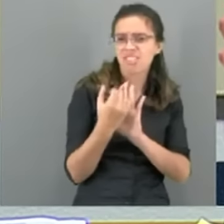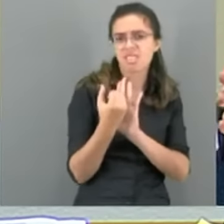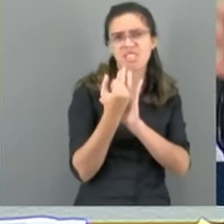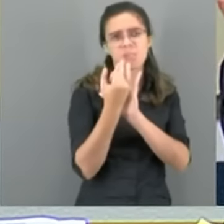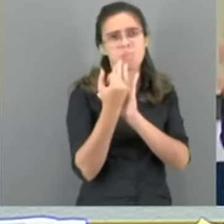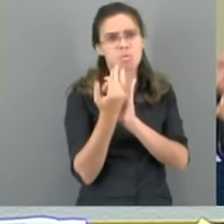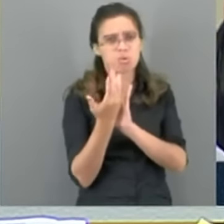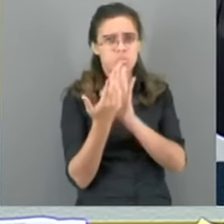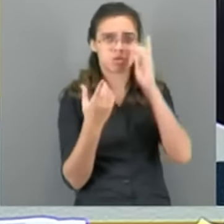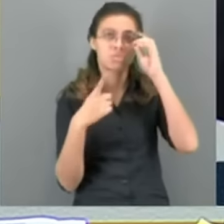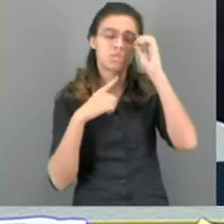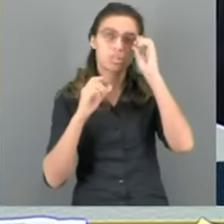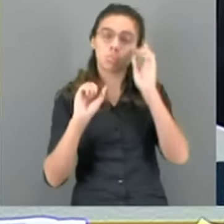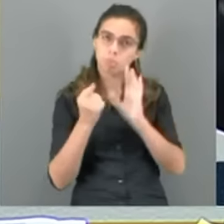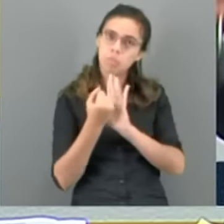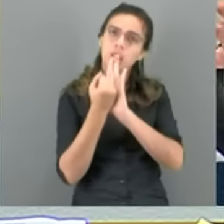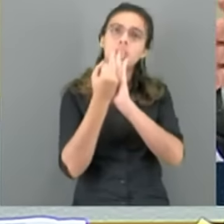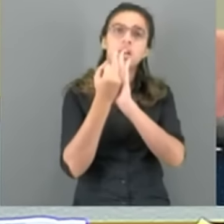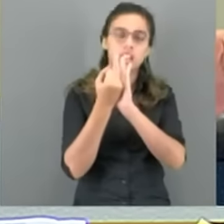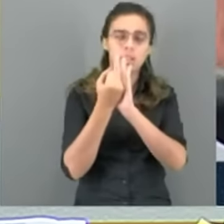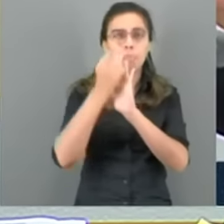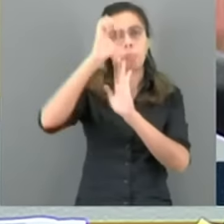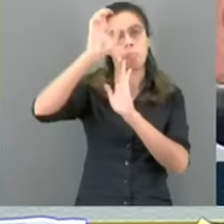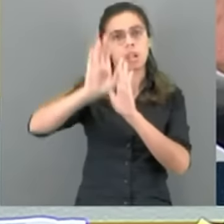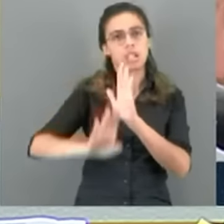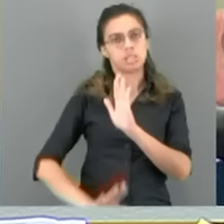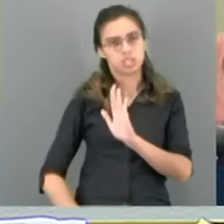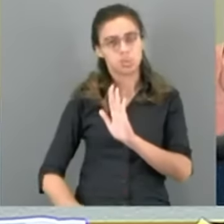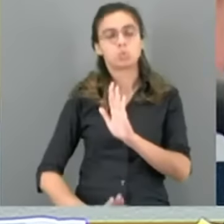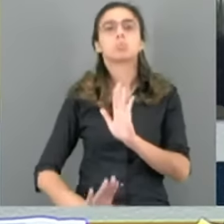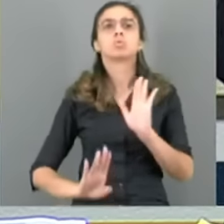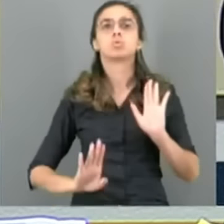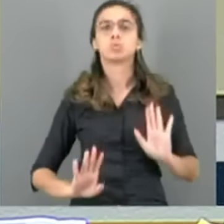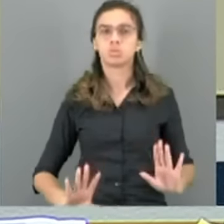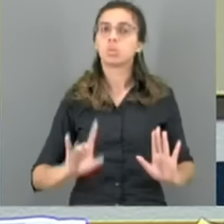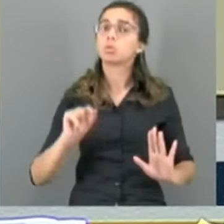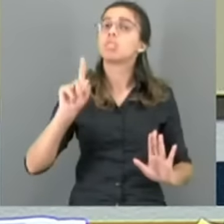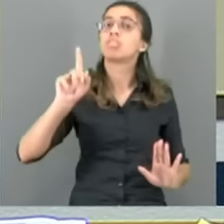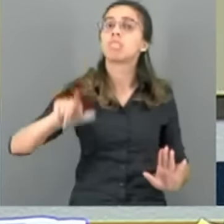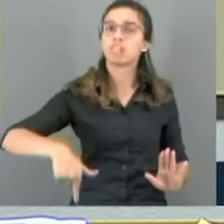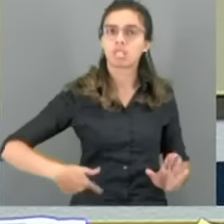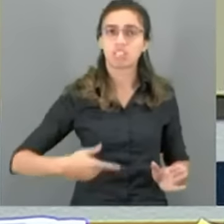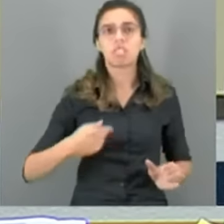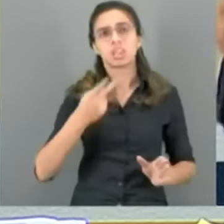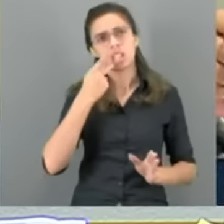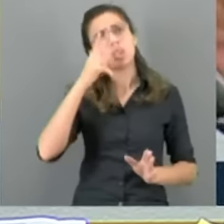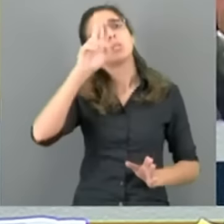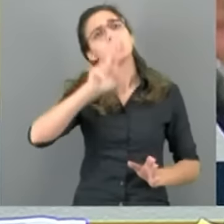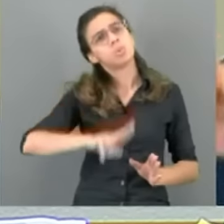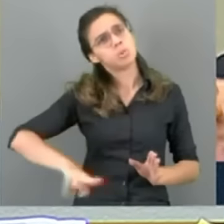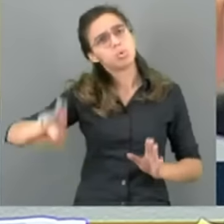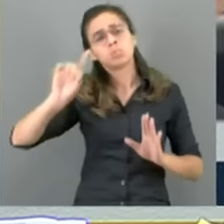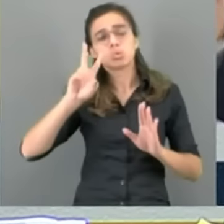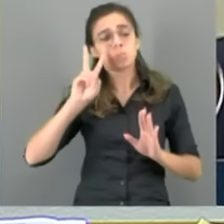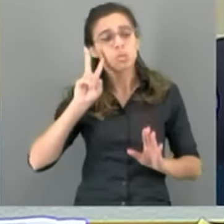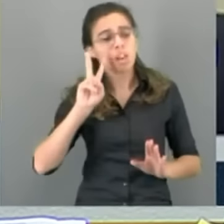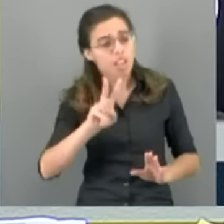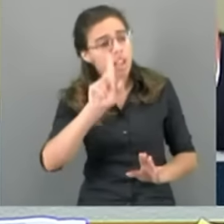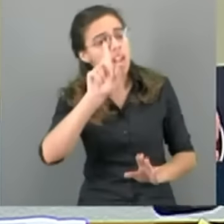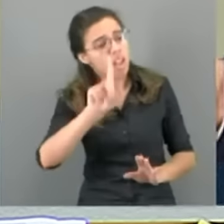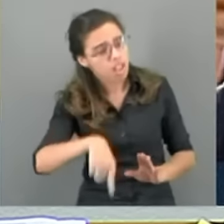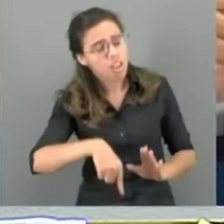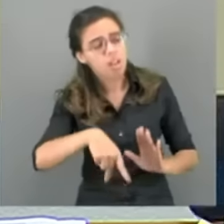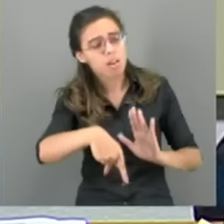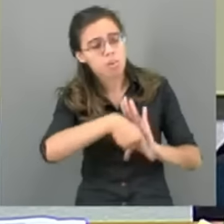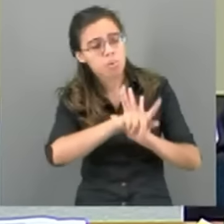Tem o símbolo da nação brasileira. O que que é? Usa-se aquilo que só para identificar que é um carro